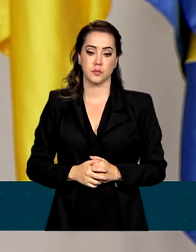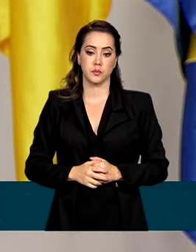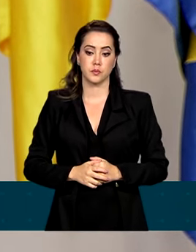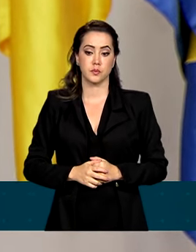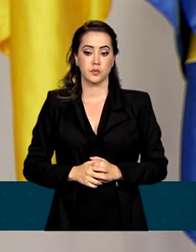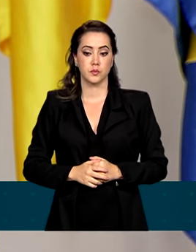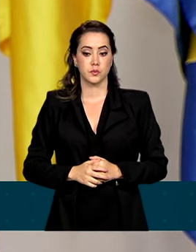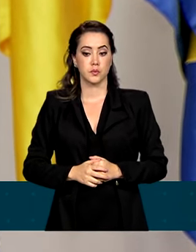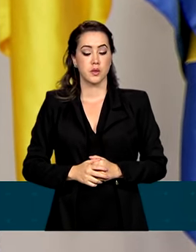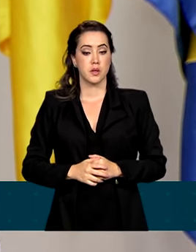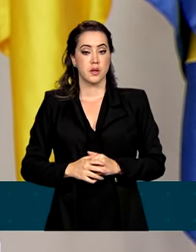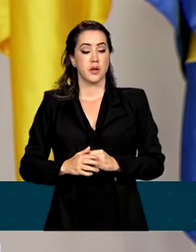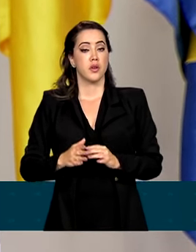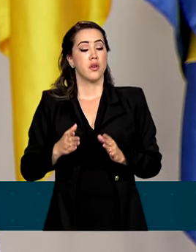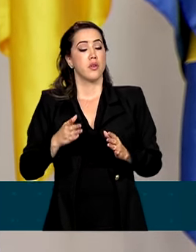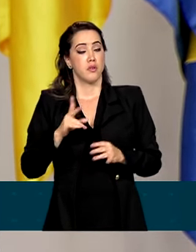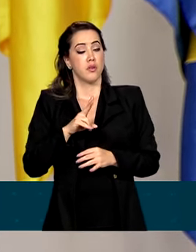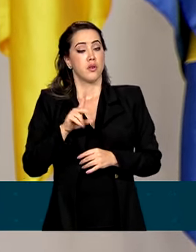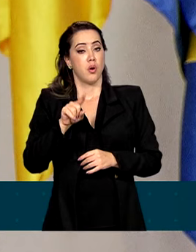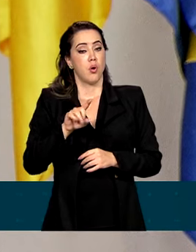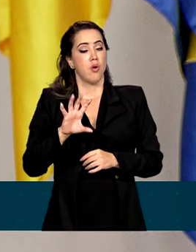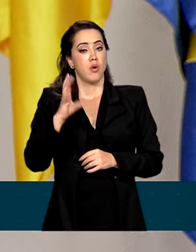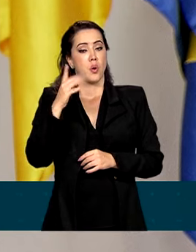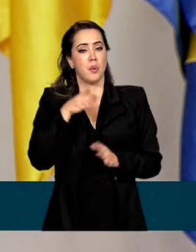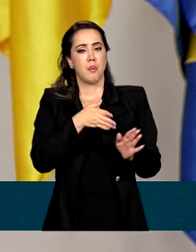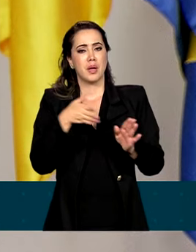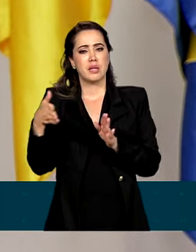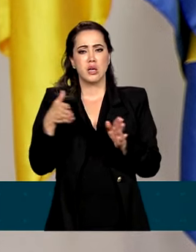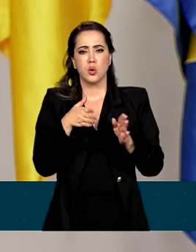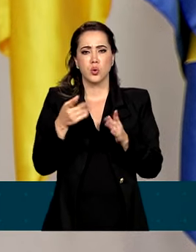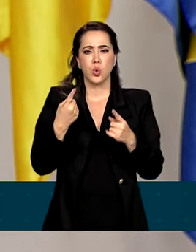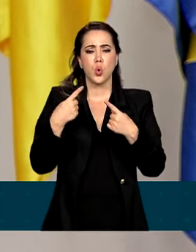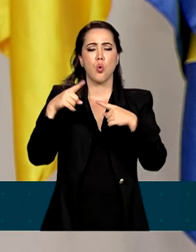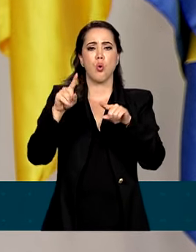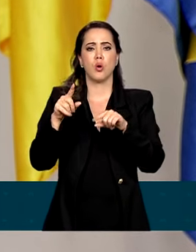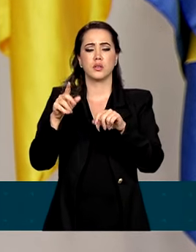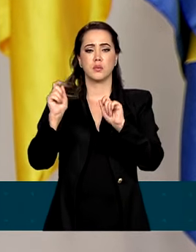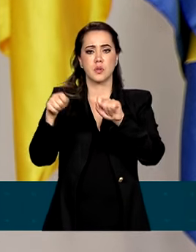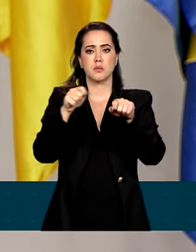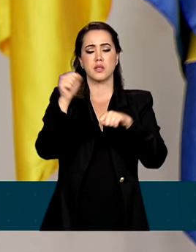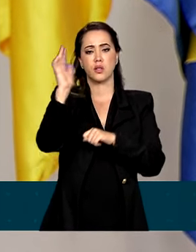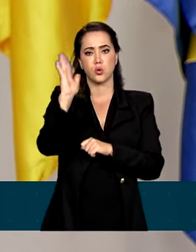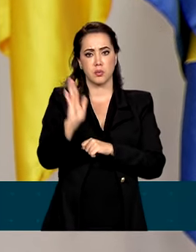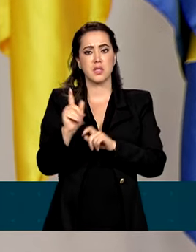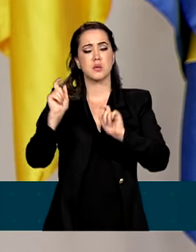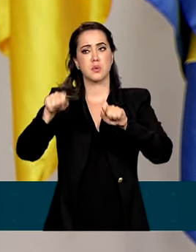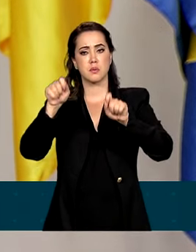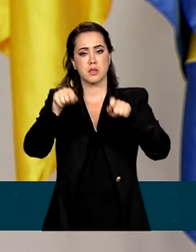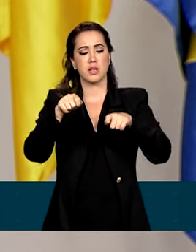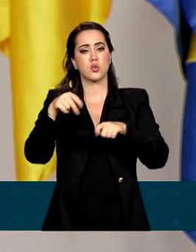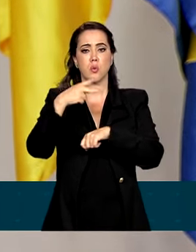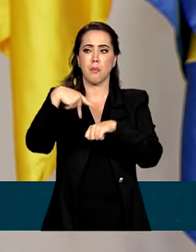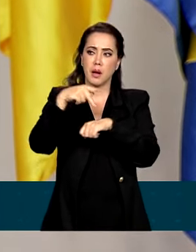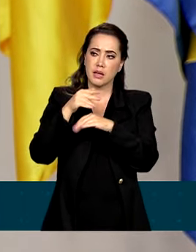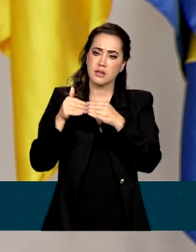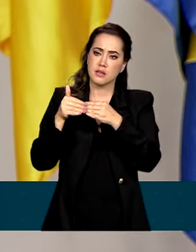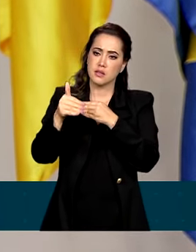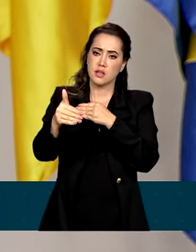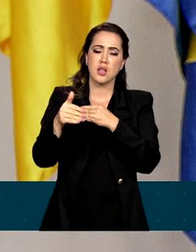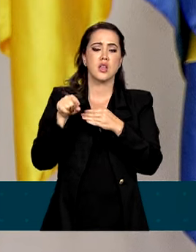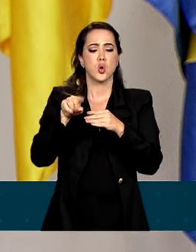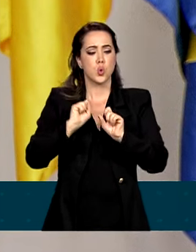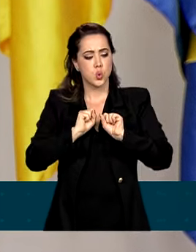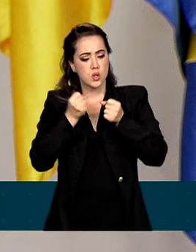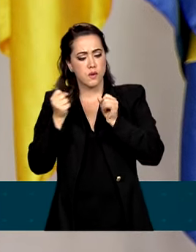Foi um golpe contra a possibilidade do Brasil ser um país que pudesse, a partir dos seus